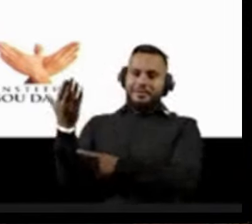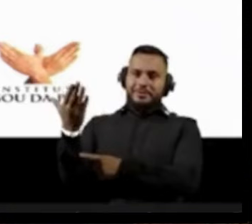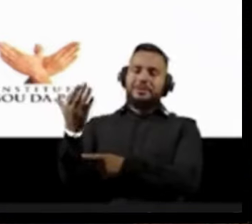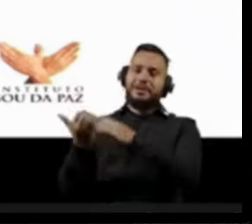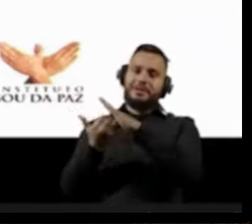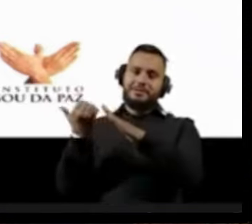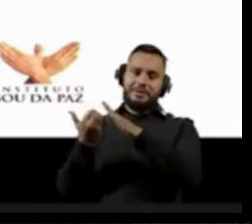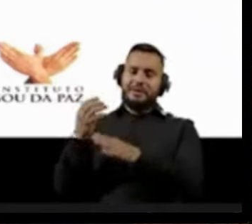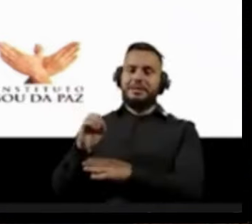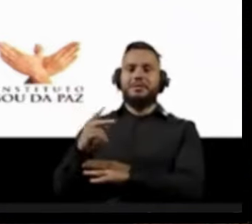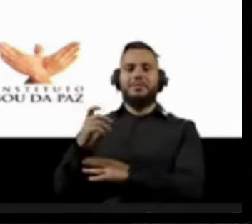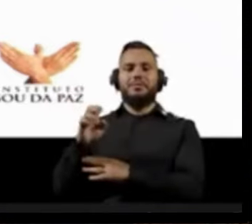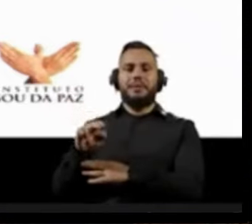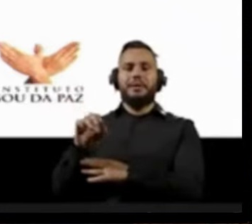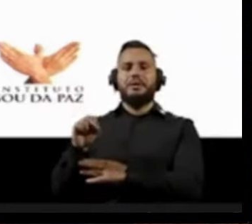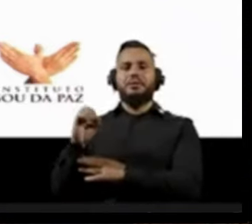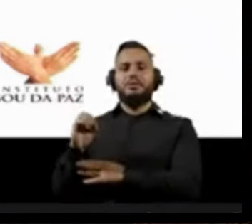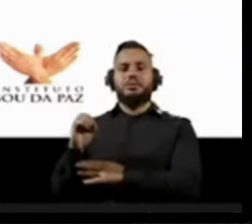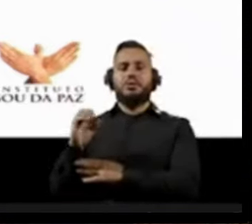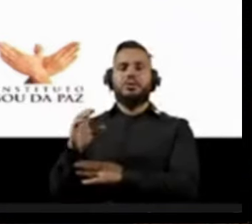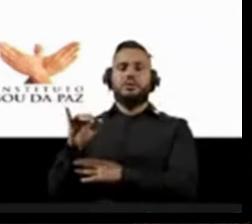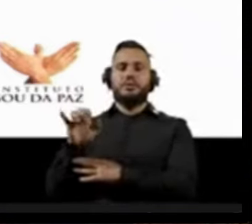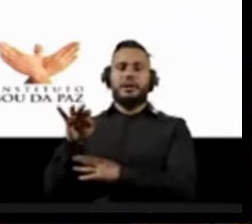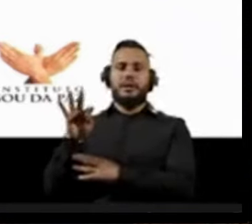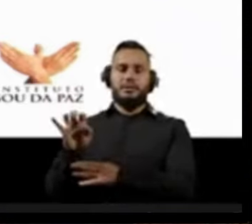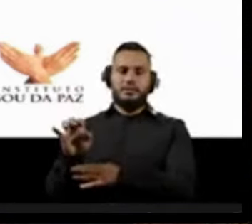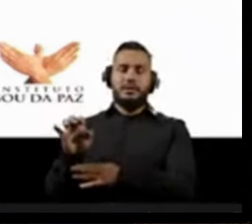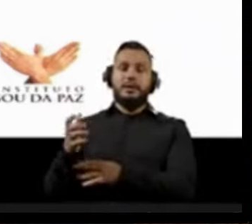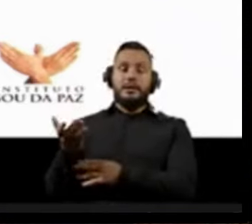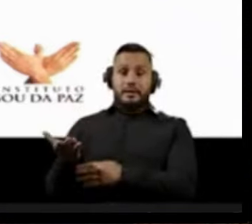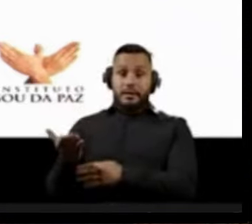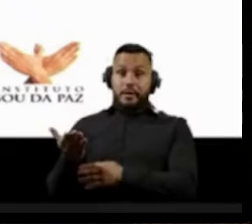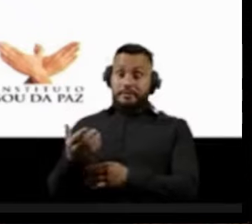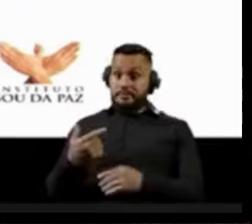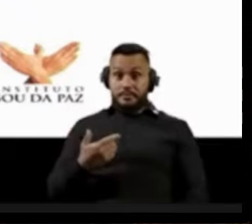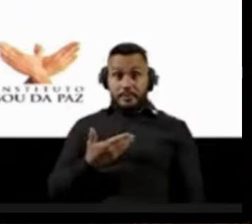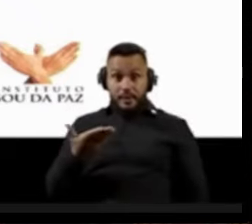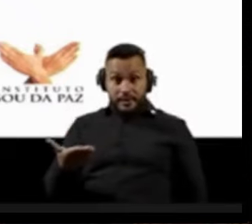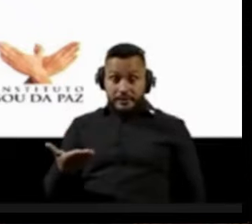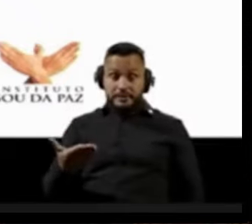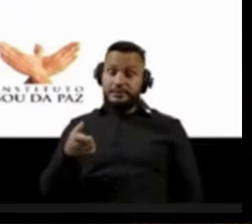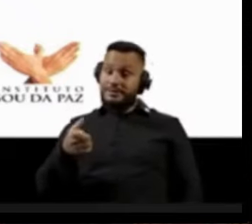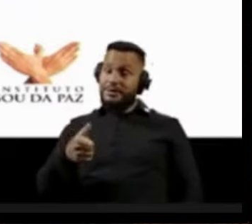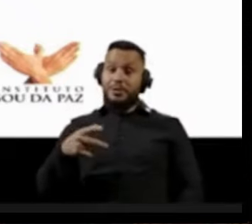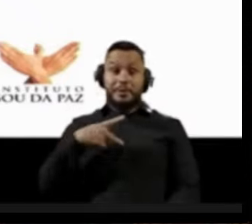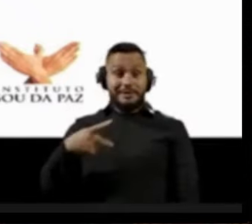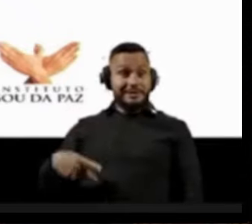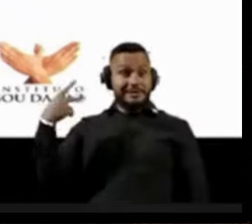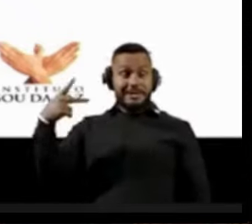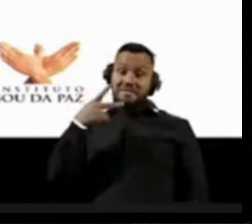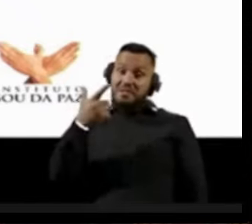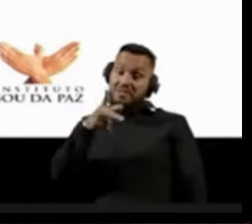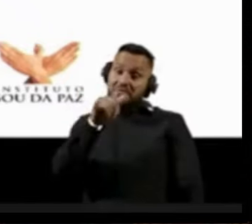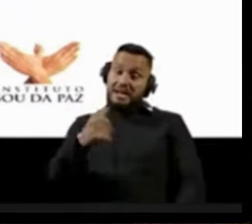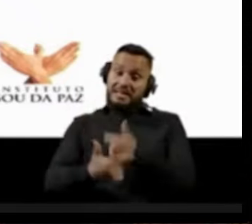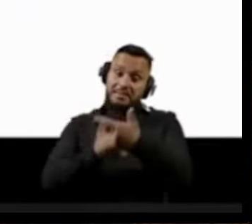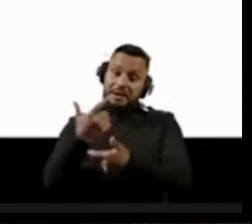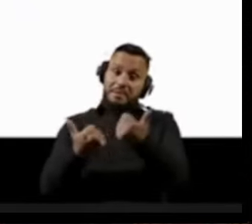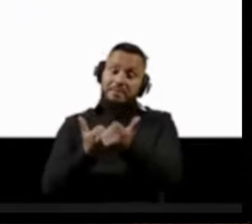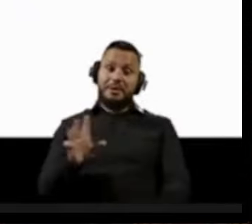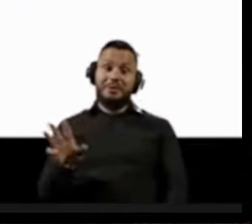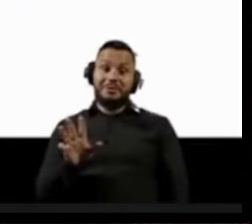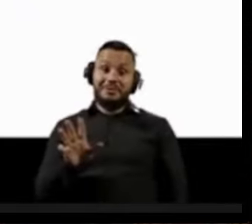Society, que como vocês viram, o seu fundador Jorge Soros disse desde o início que iria trabalhar para o Lula e faria de tudo para derrubar o presidente Bolsonaro.